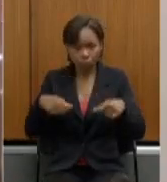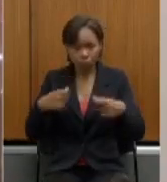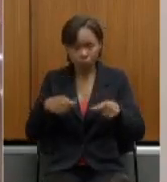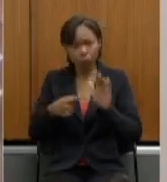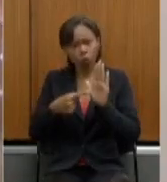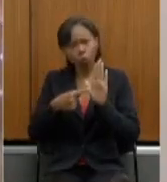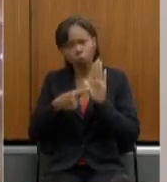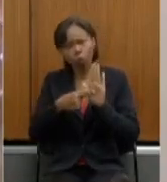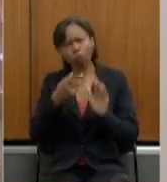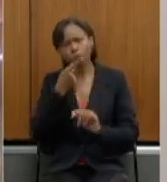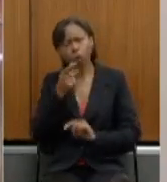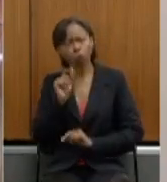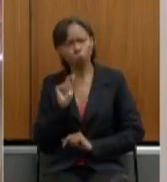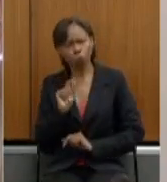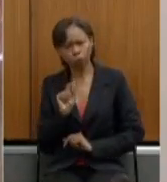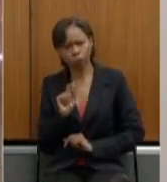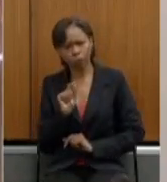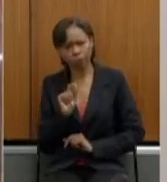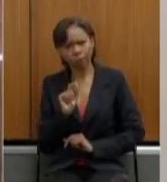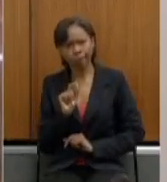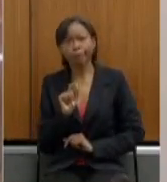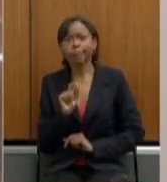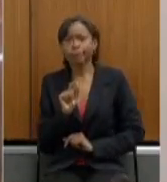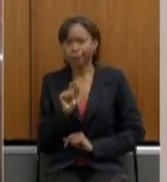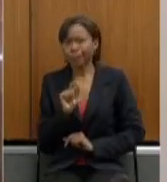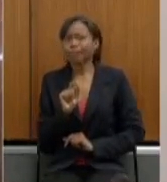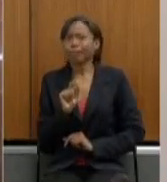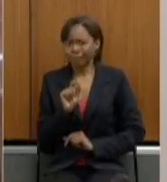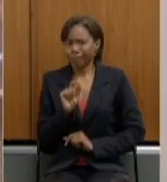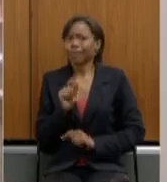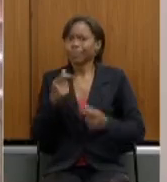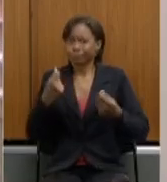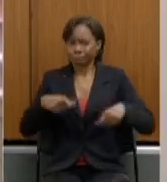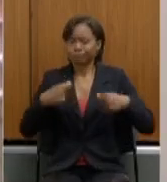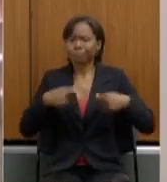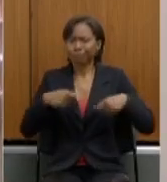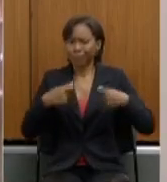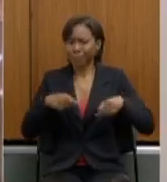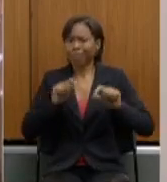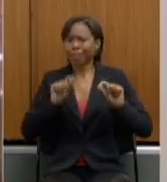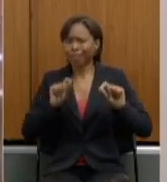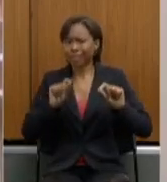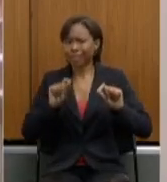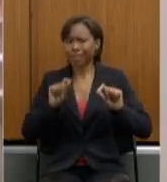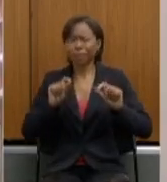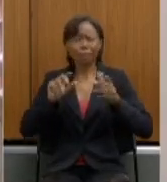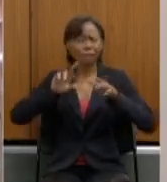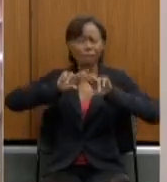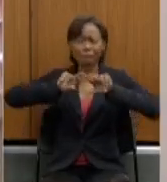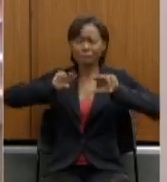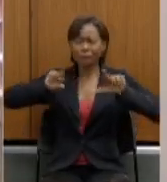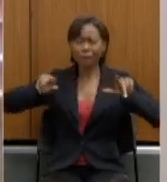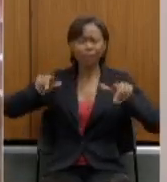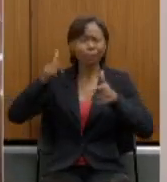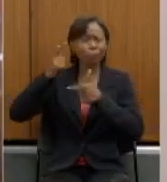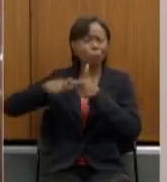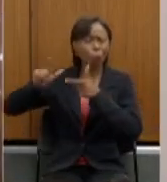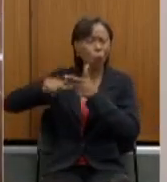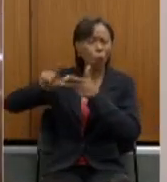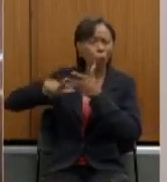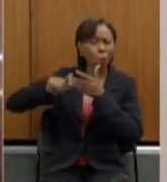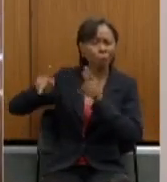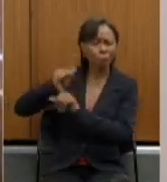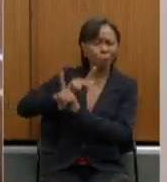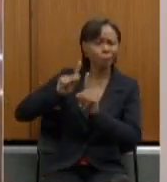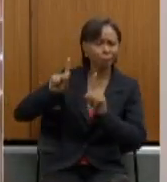a necessidade de diante de rombos de Previdências que ocorrem não só na União mas em todos os